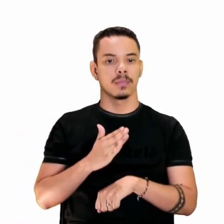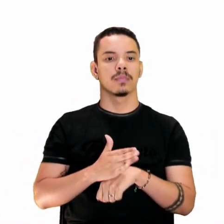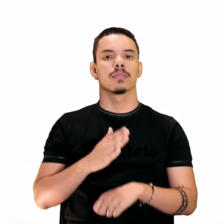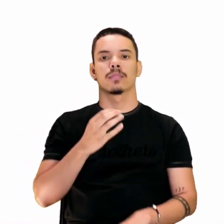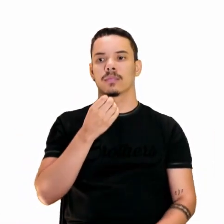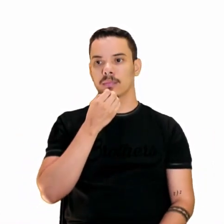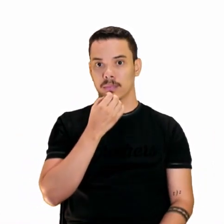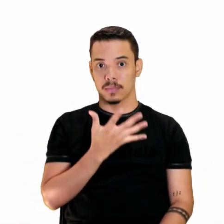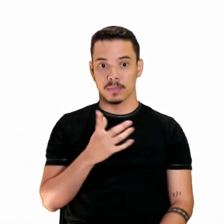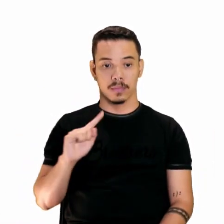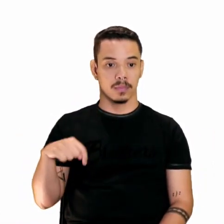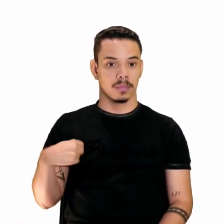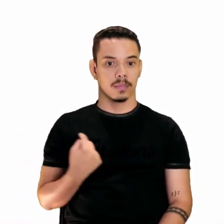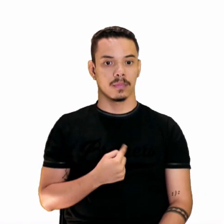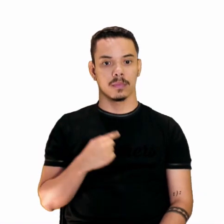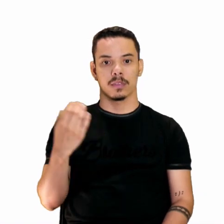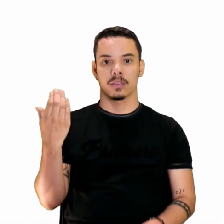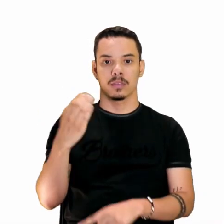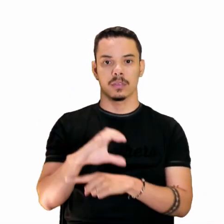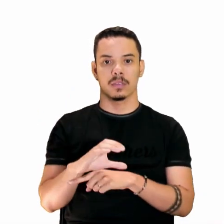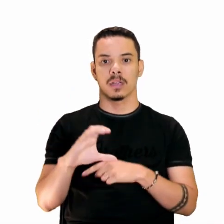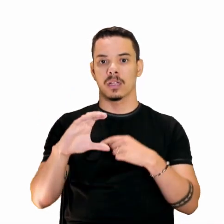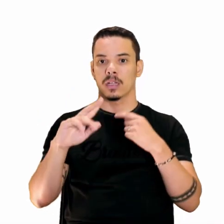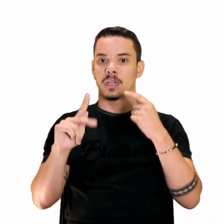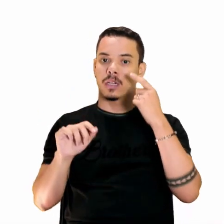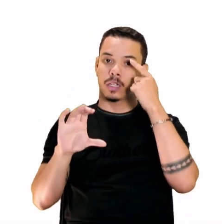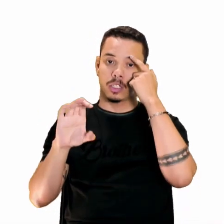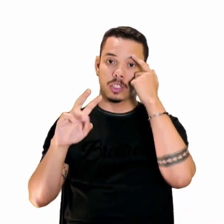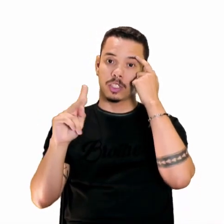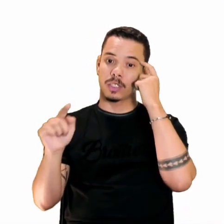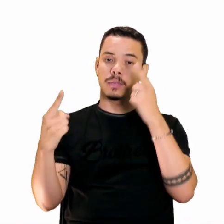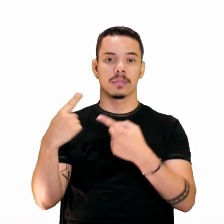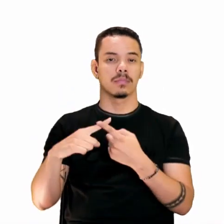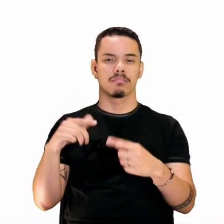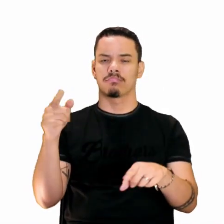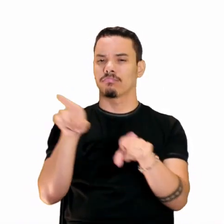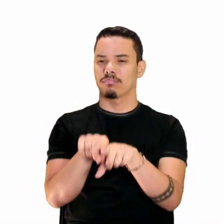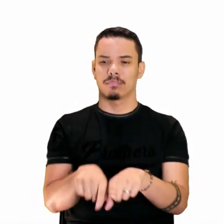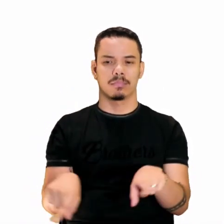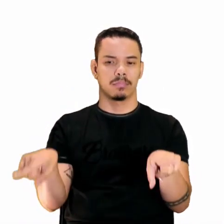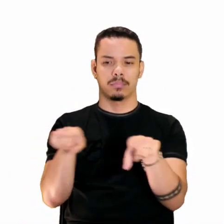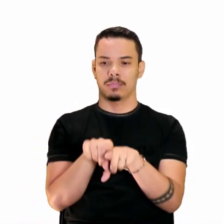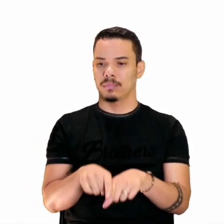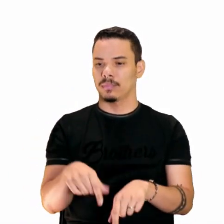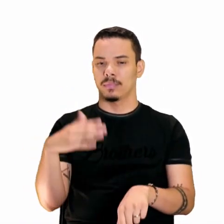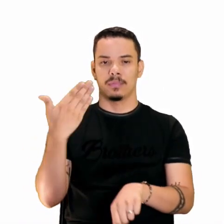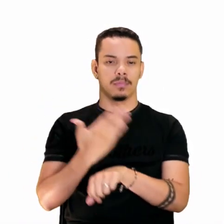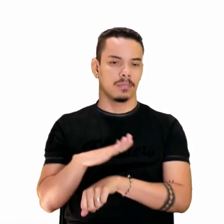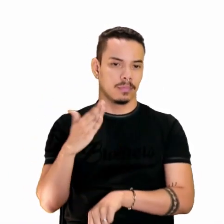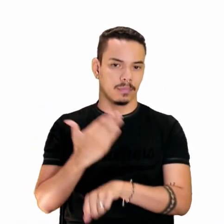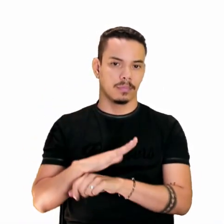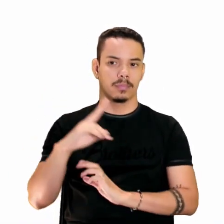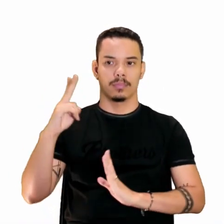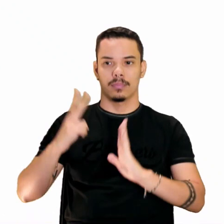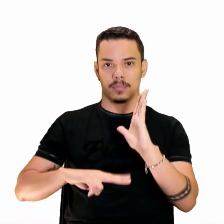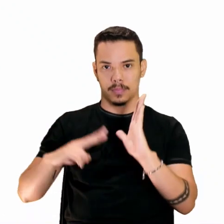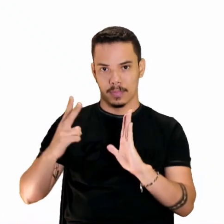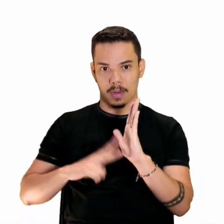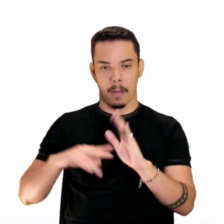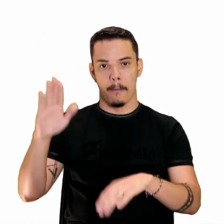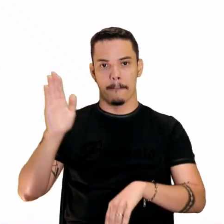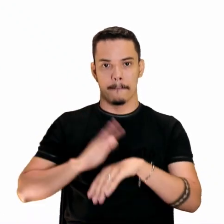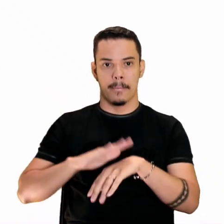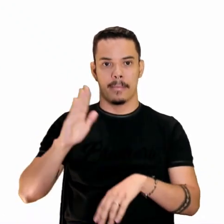Muito bem. A gente colocou que isso é um clichê. Porque o tempo todo nós estamos falando, né, Márcia? Leia, pratique, né? Tá? Leia